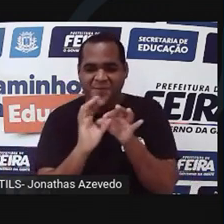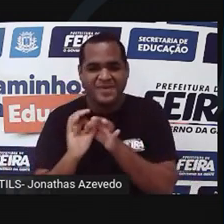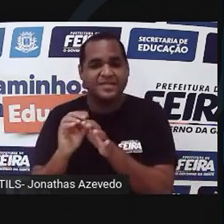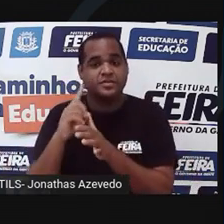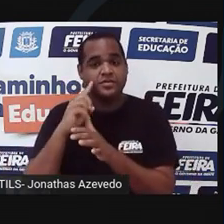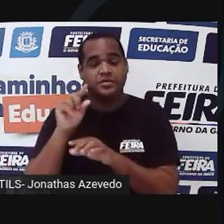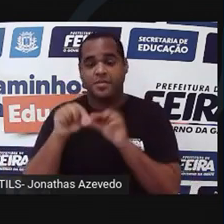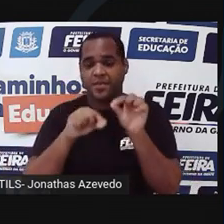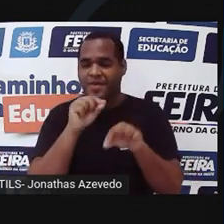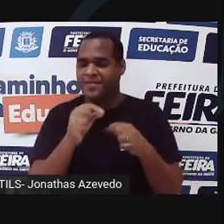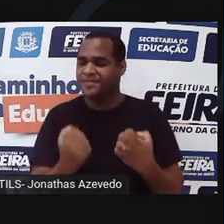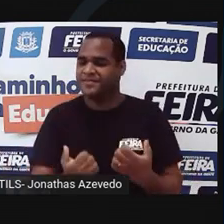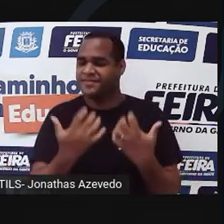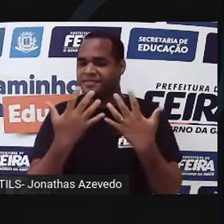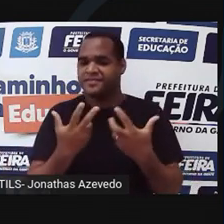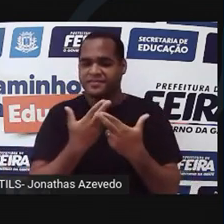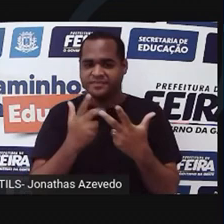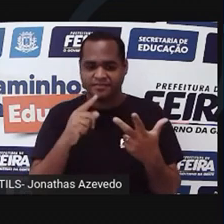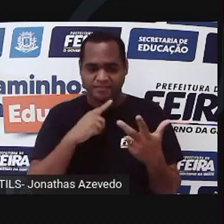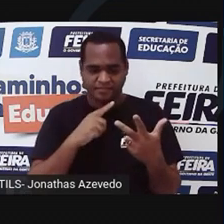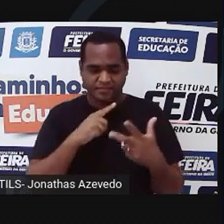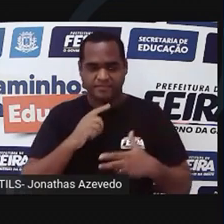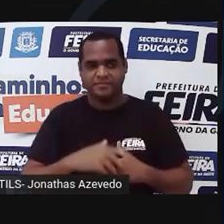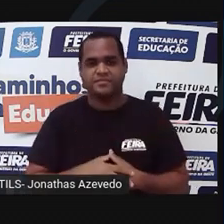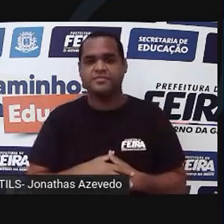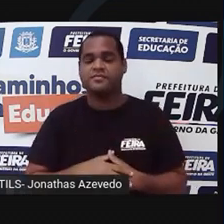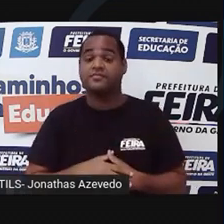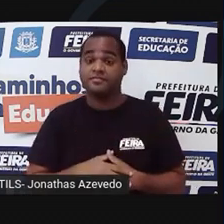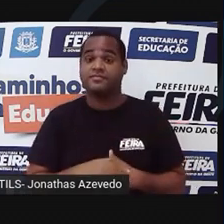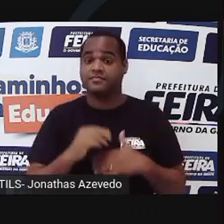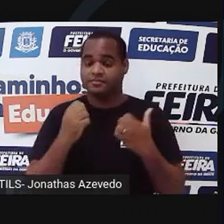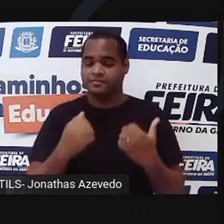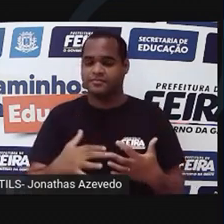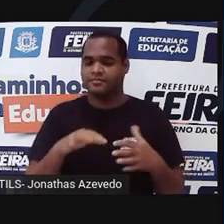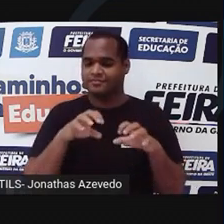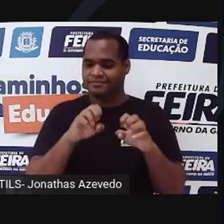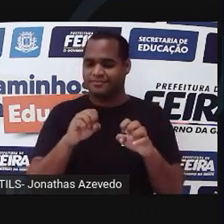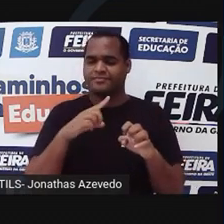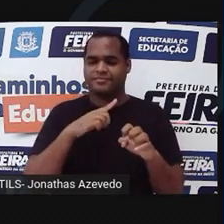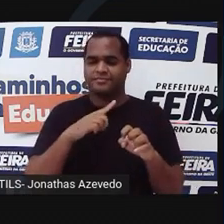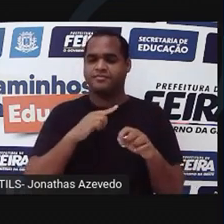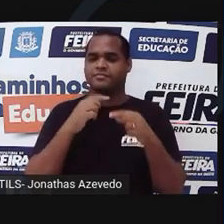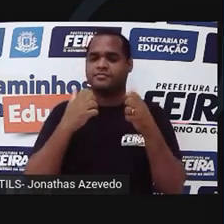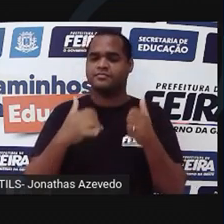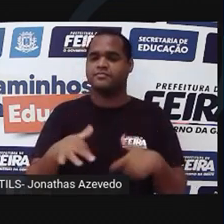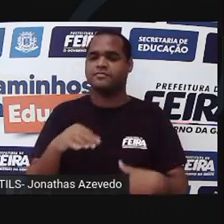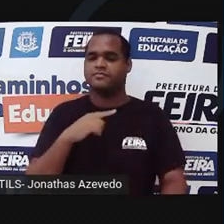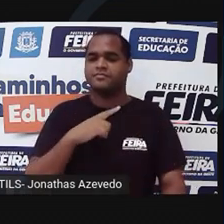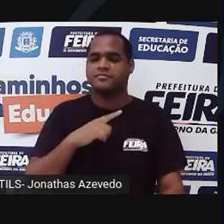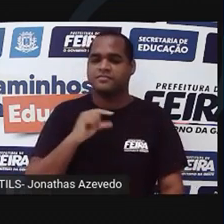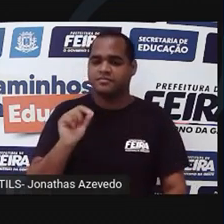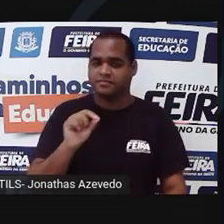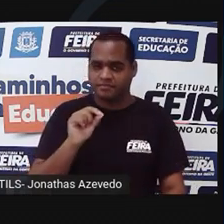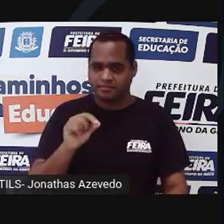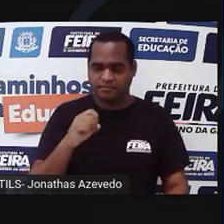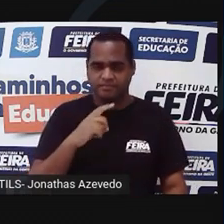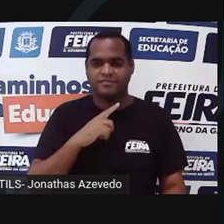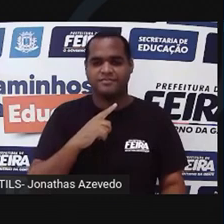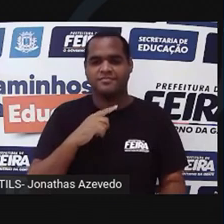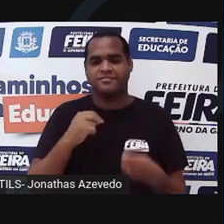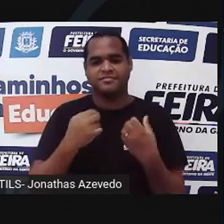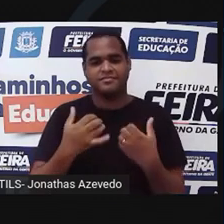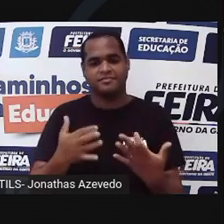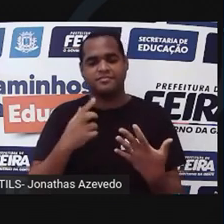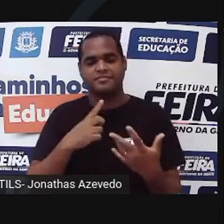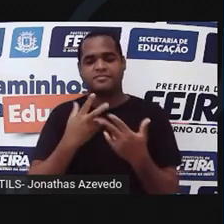de esporos. Quando o tempo está seco, esses receptáculos se abrem e espalham, como se fossem catapultas, os